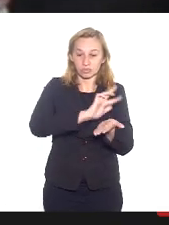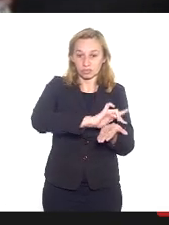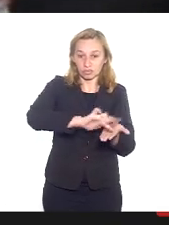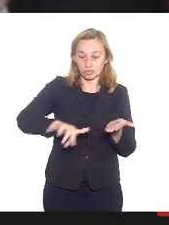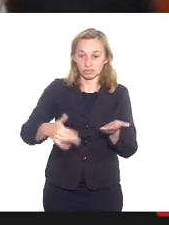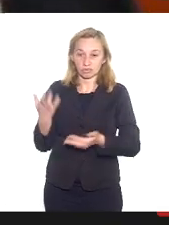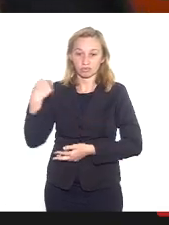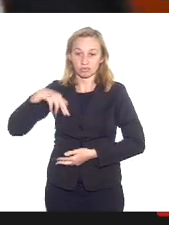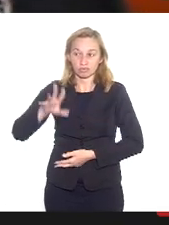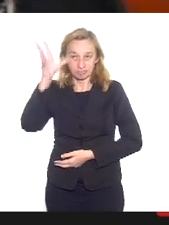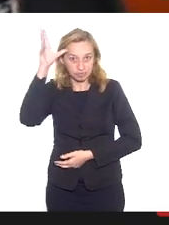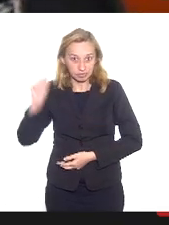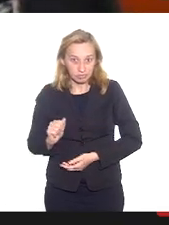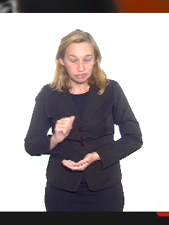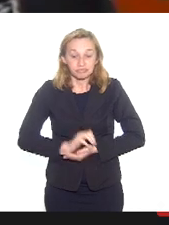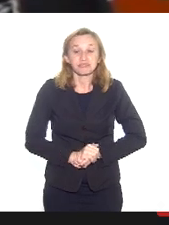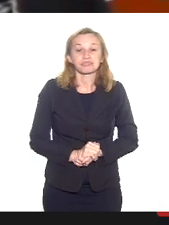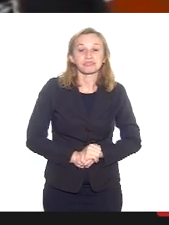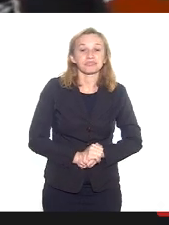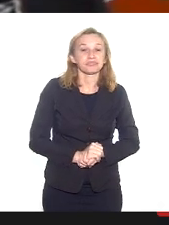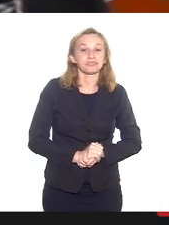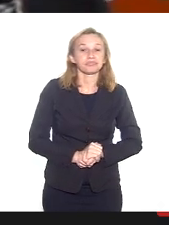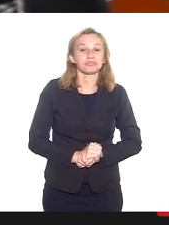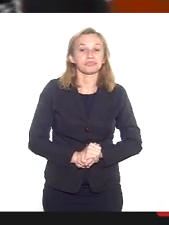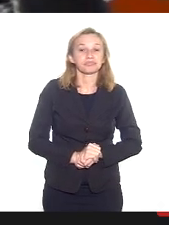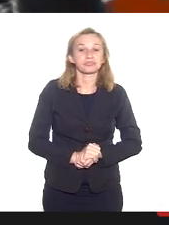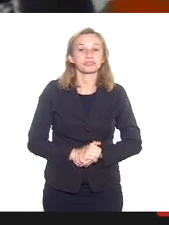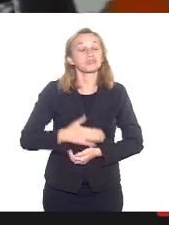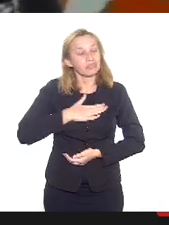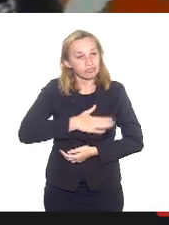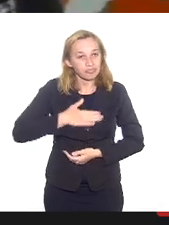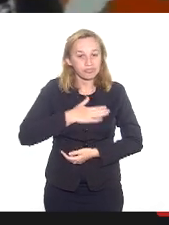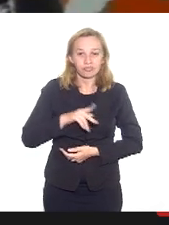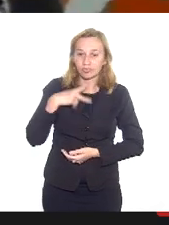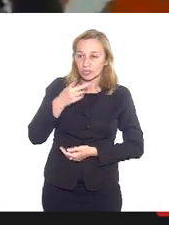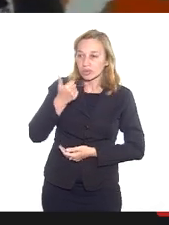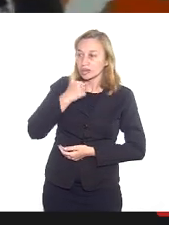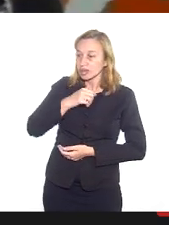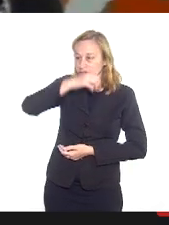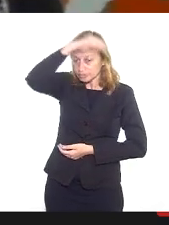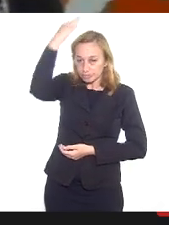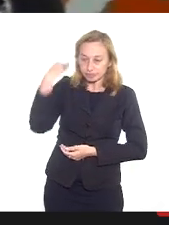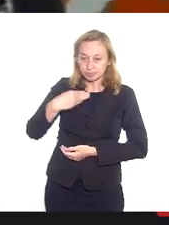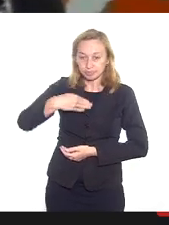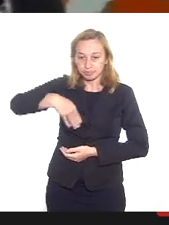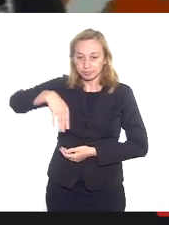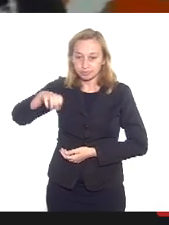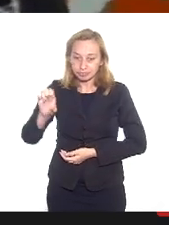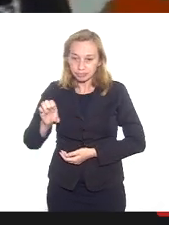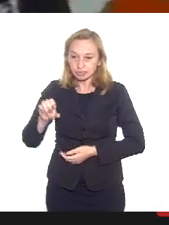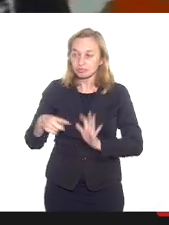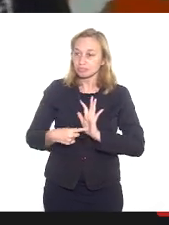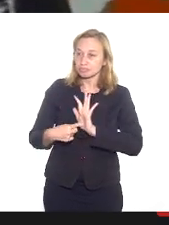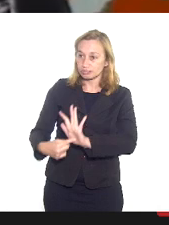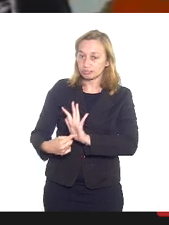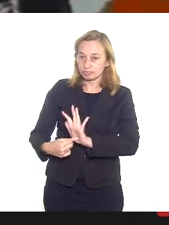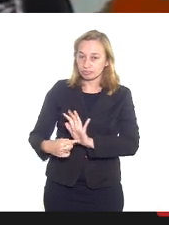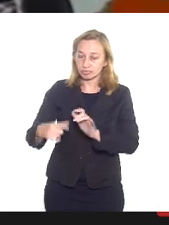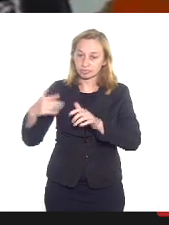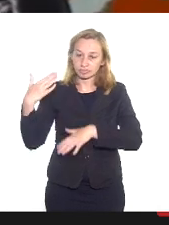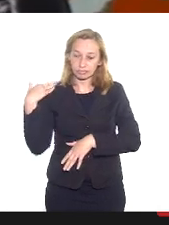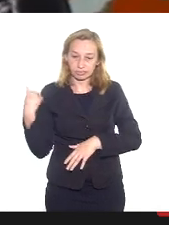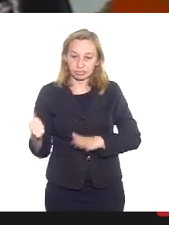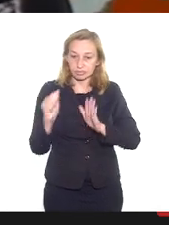de matrizes africanas. Então, eu gostei muito da fala da mãe Nilce porque ela mostrou esse lado dos